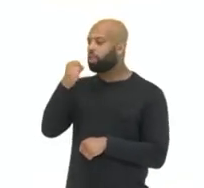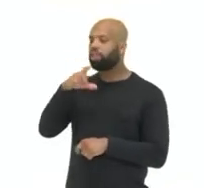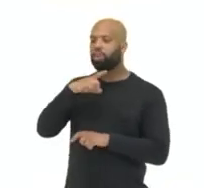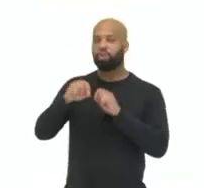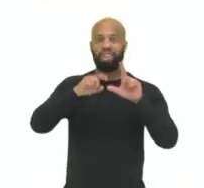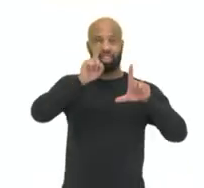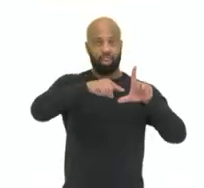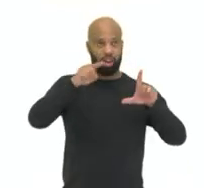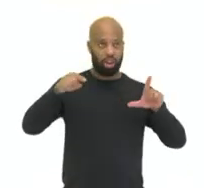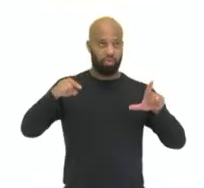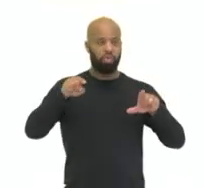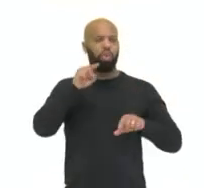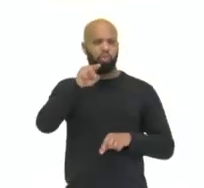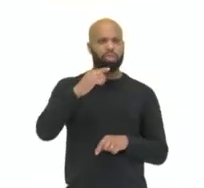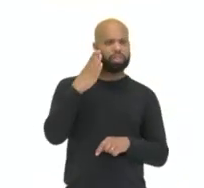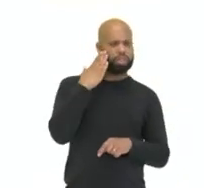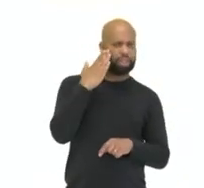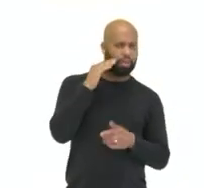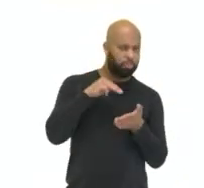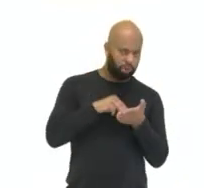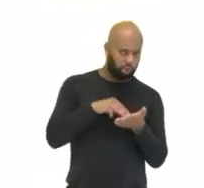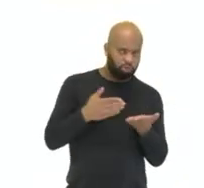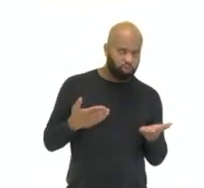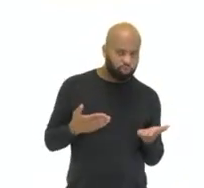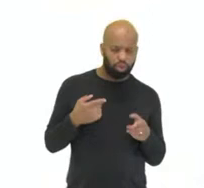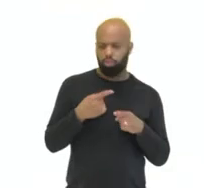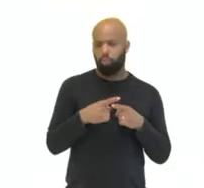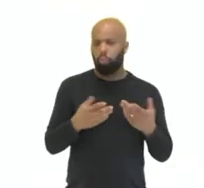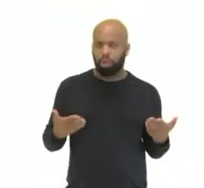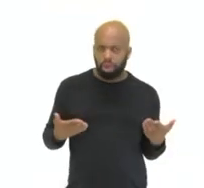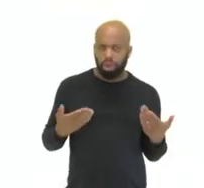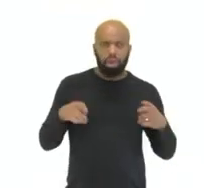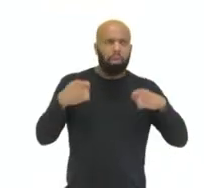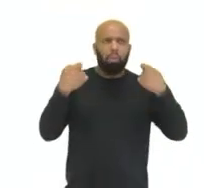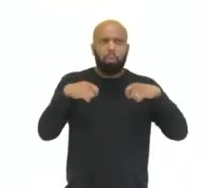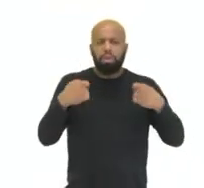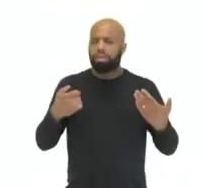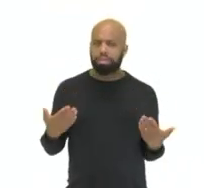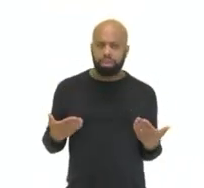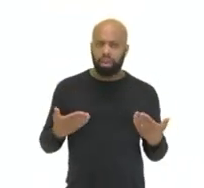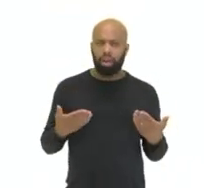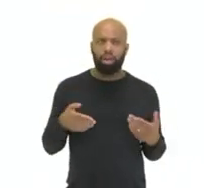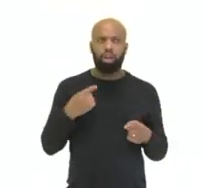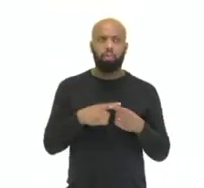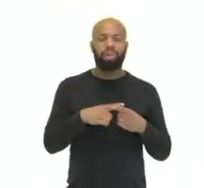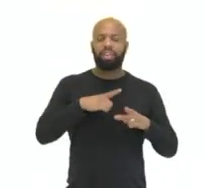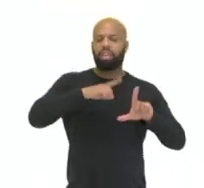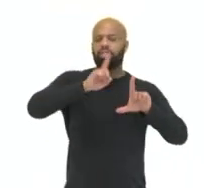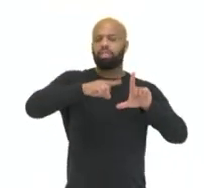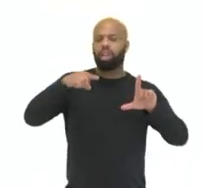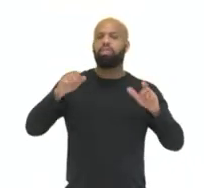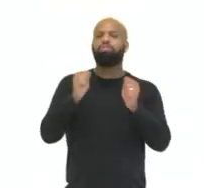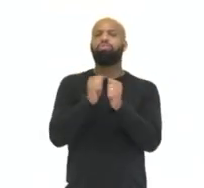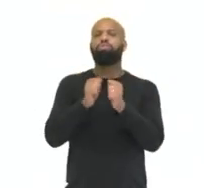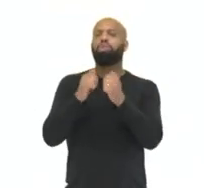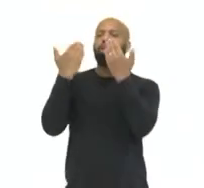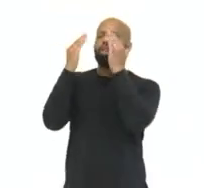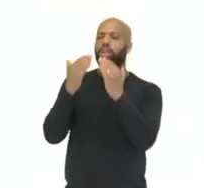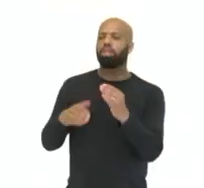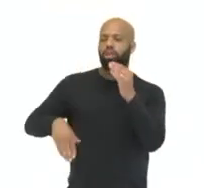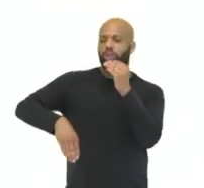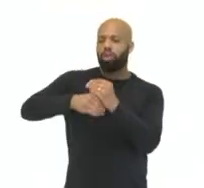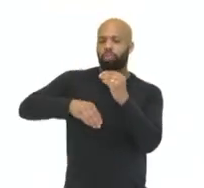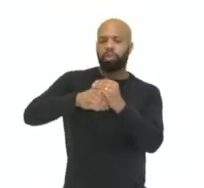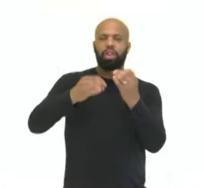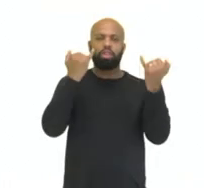gráficos. Você sabe por quê? Por que será que é necessário, às vezes, a gente ter um gráficozinho para analisar, para complementar as